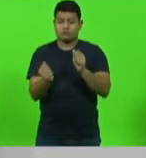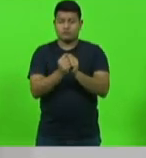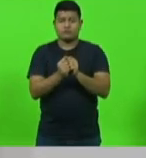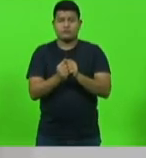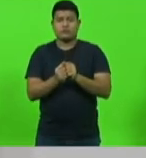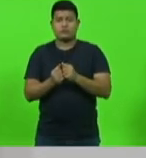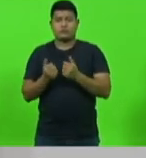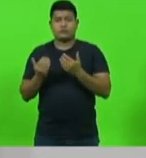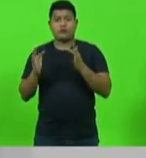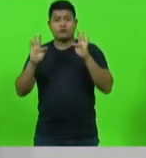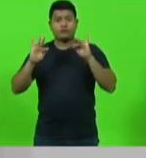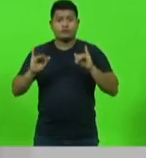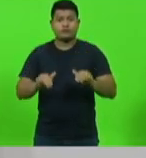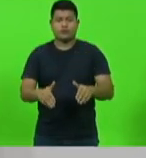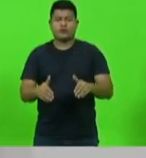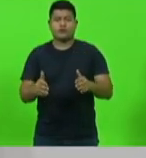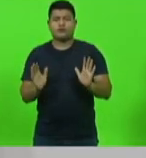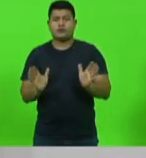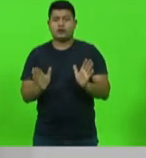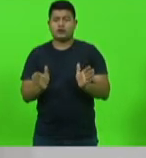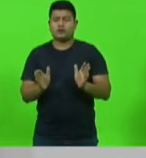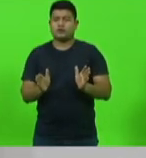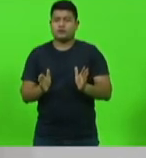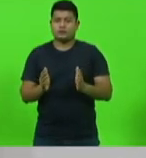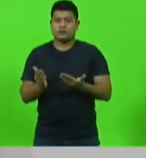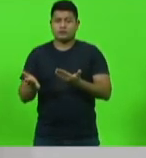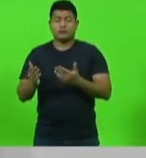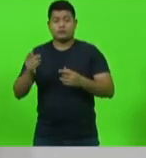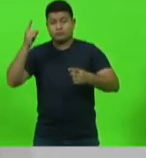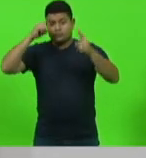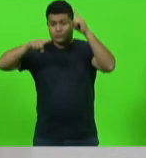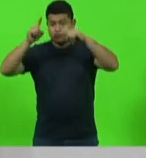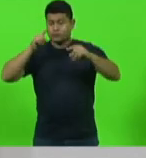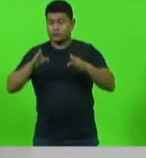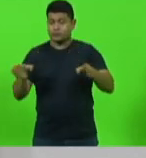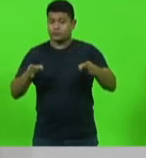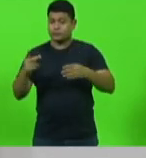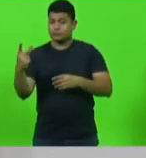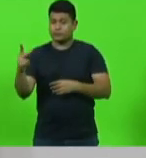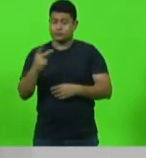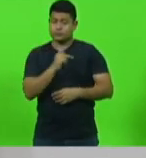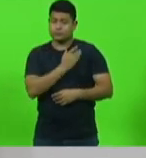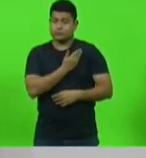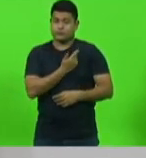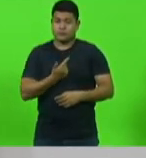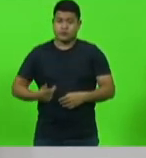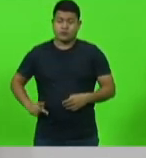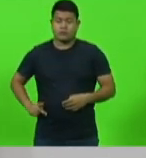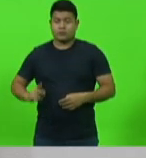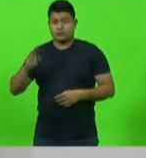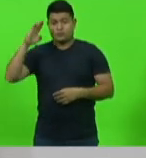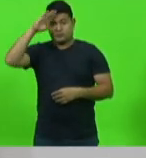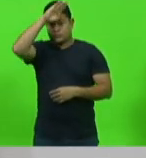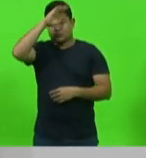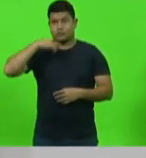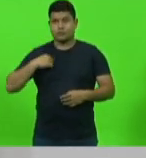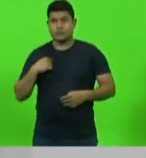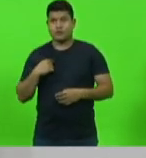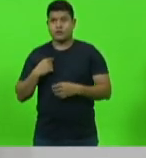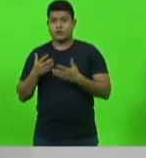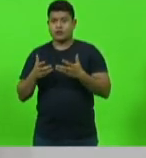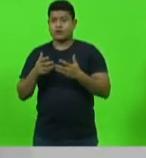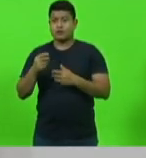tudo para reverter a queda brusca de sua popularidade entre o funcionalismo, inclusive, com a projeção de contratação de 14 mil